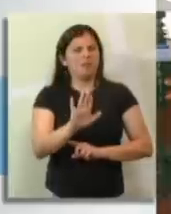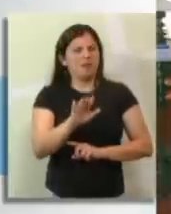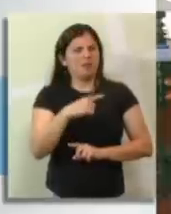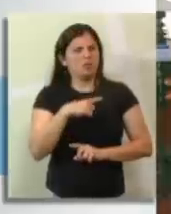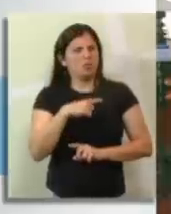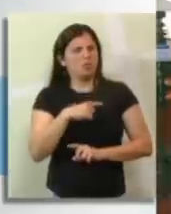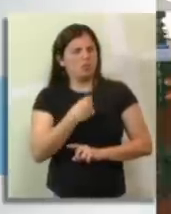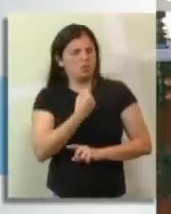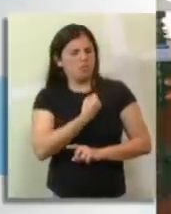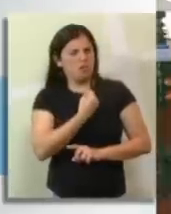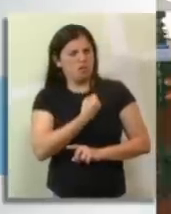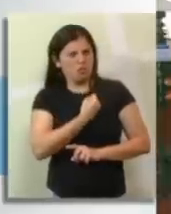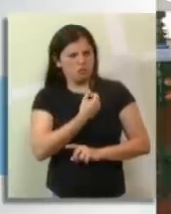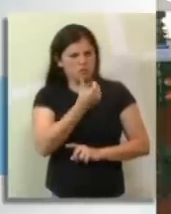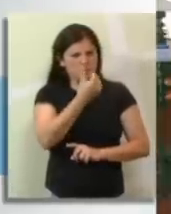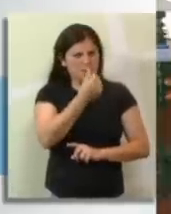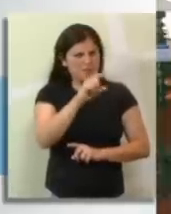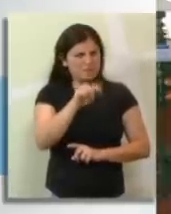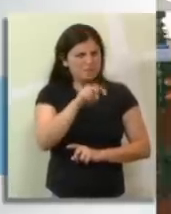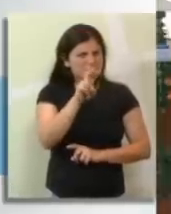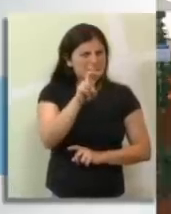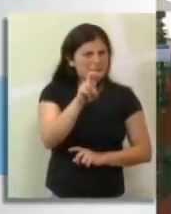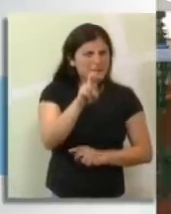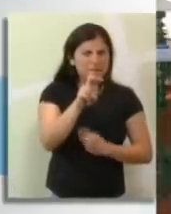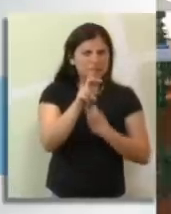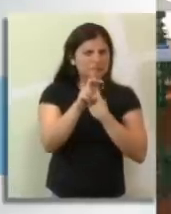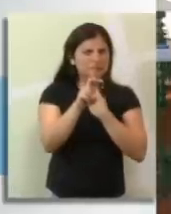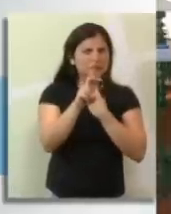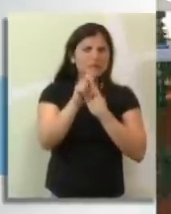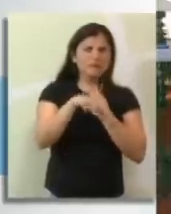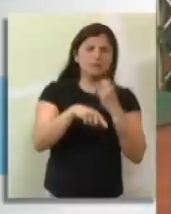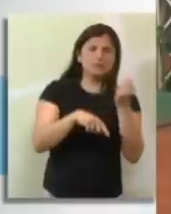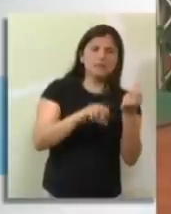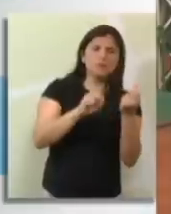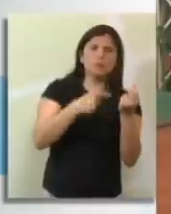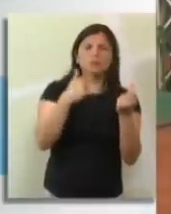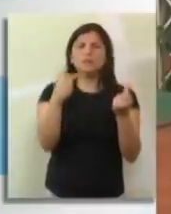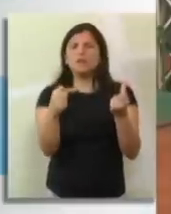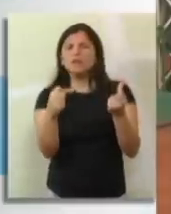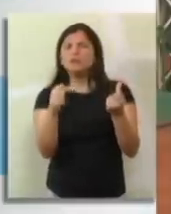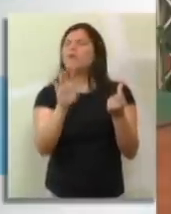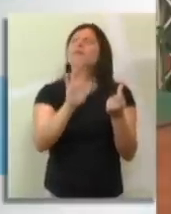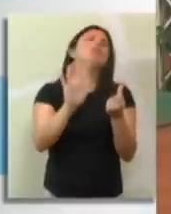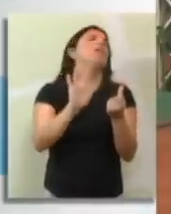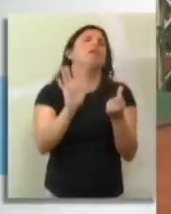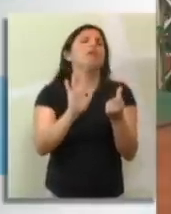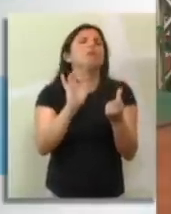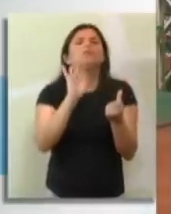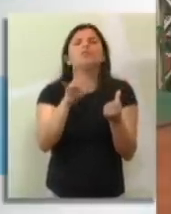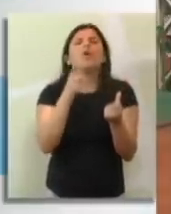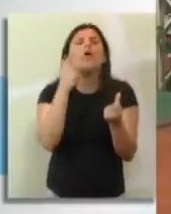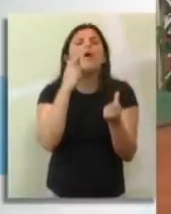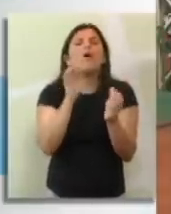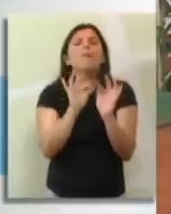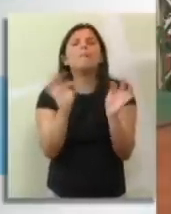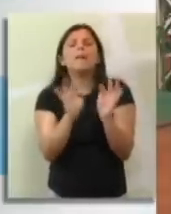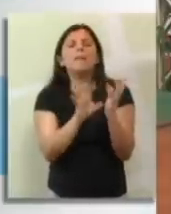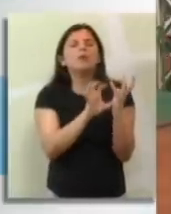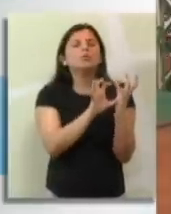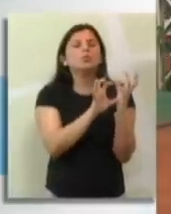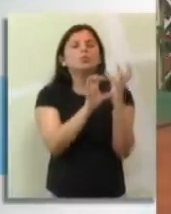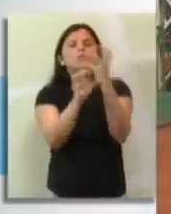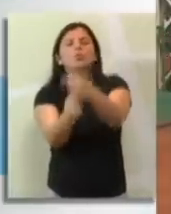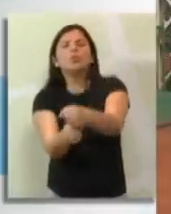mas não existe 6 pontos e meio. Ou são 6 ou 7 pontos, não? Não, Alice. O que ela fez foi uma média aritmética